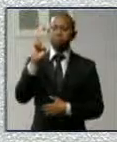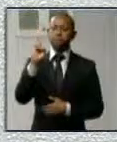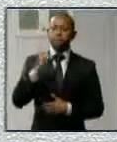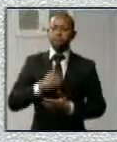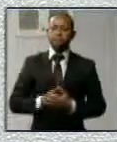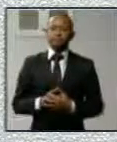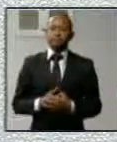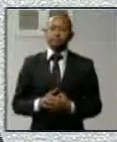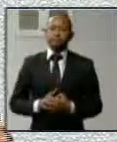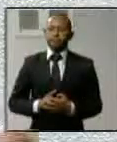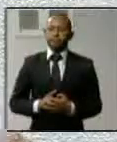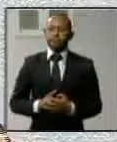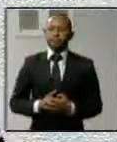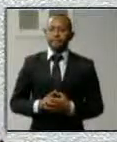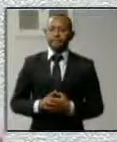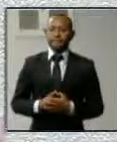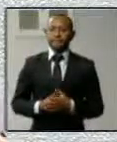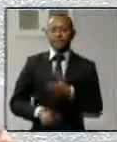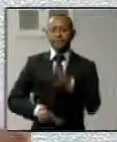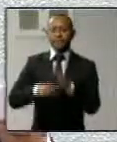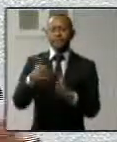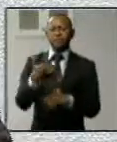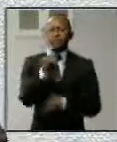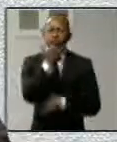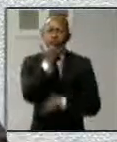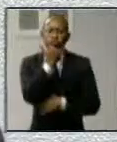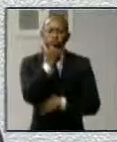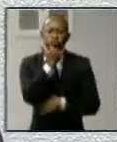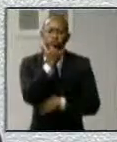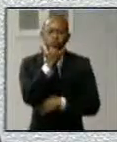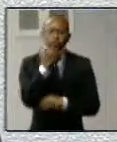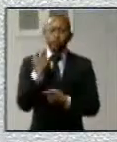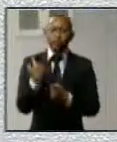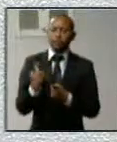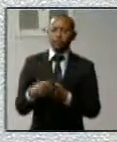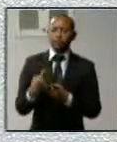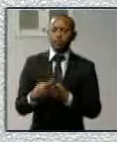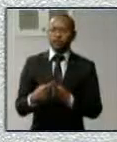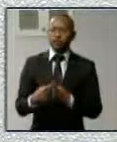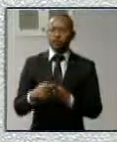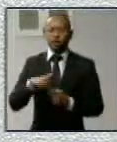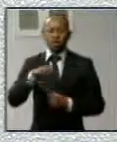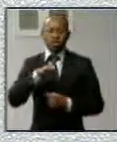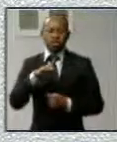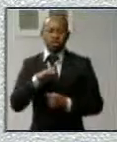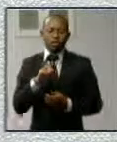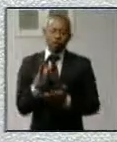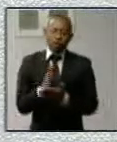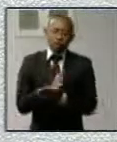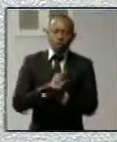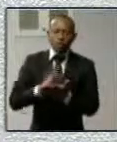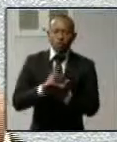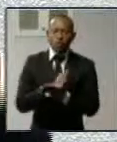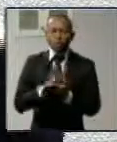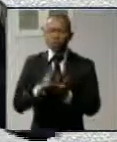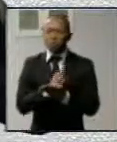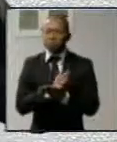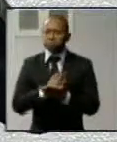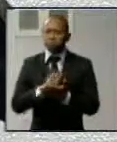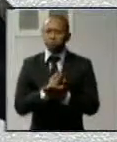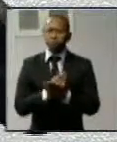É, primeiramente, desculpe, porque tenho ainda algumas disfunções, então,